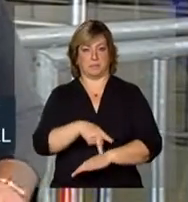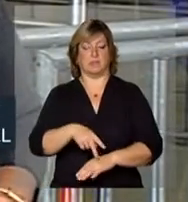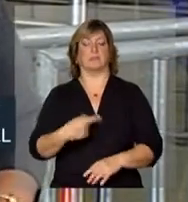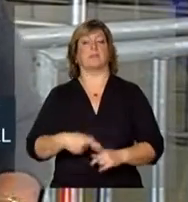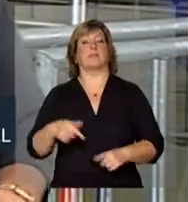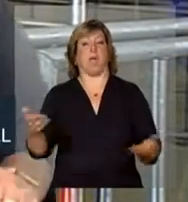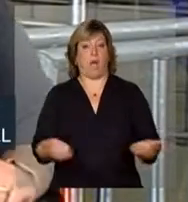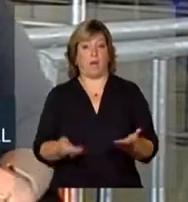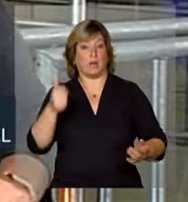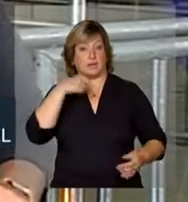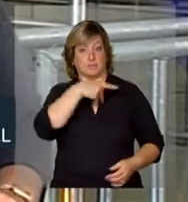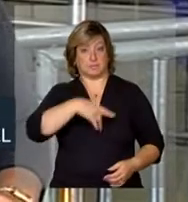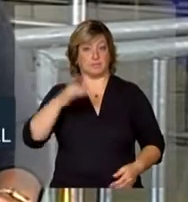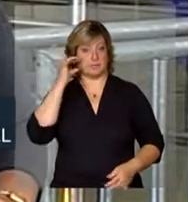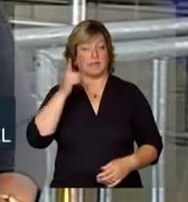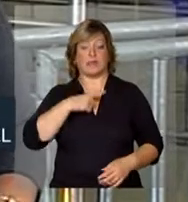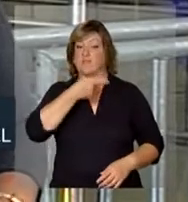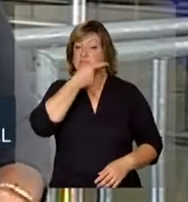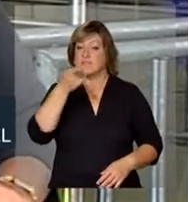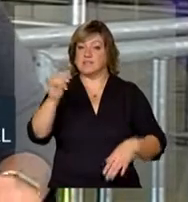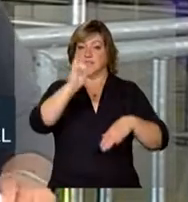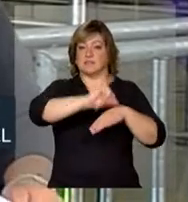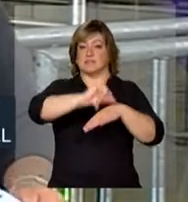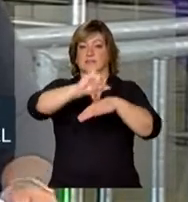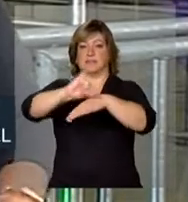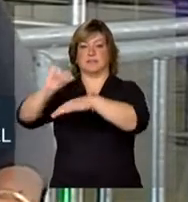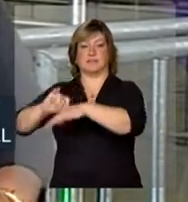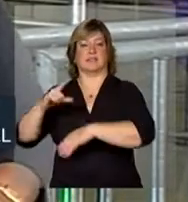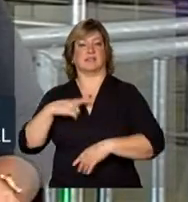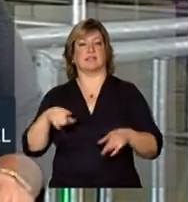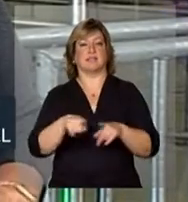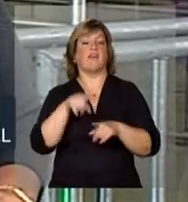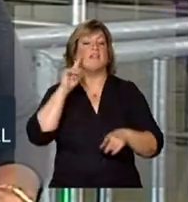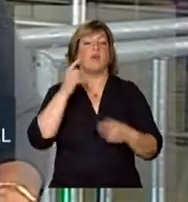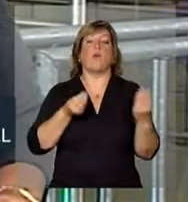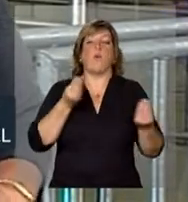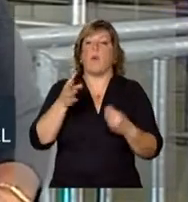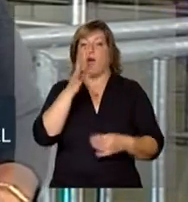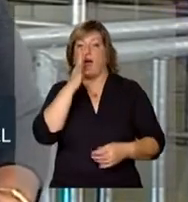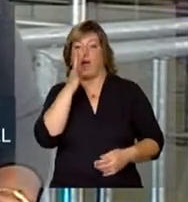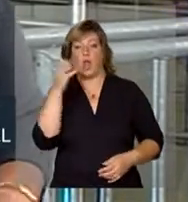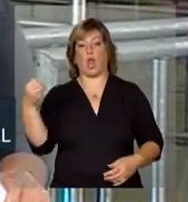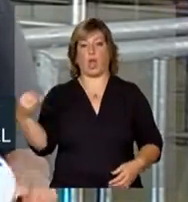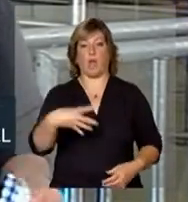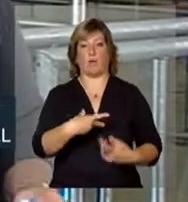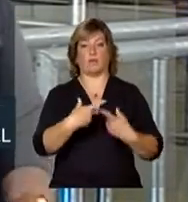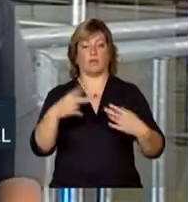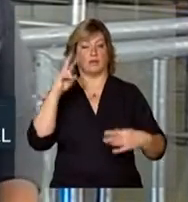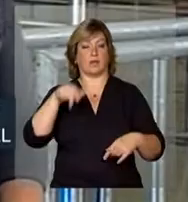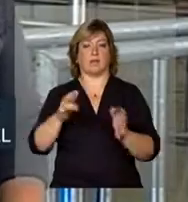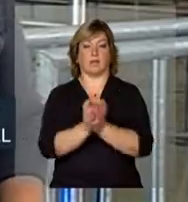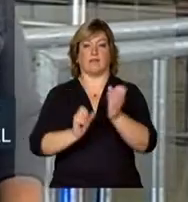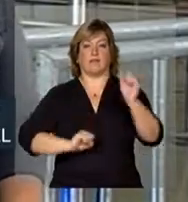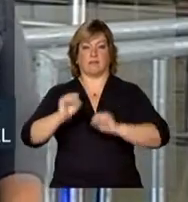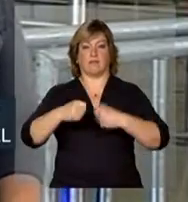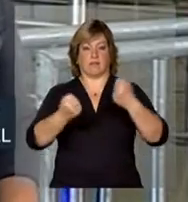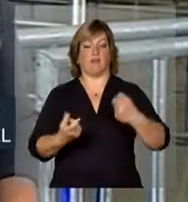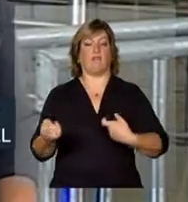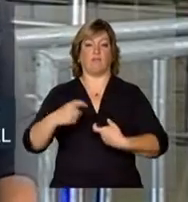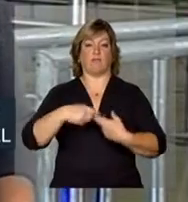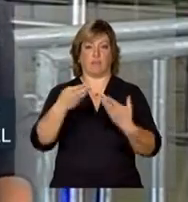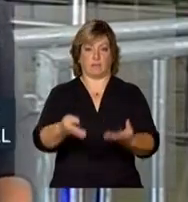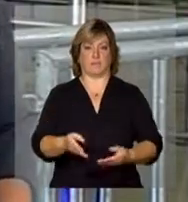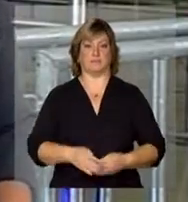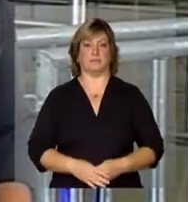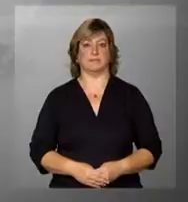presidenta Dilma Rousseff continua visitando os estandes, vendo o que há de novidade no mundo dos automóveis. Voltamos